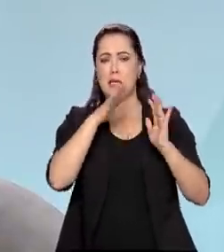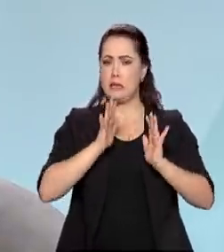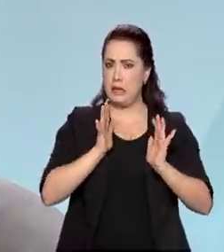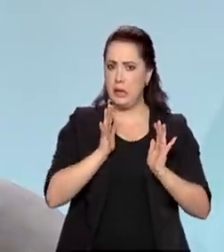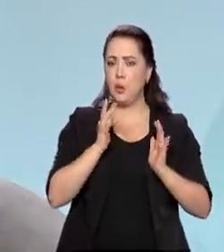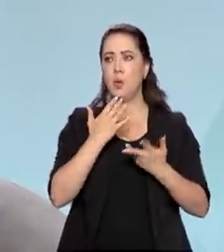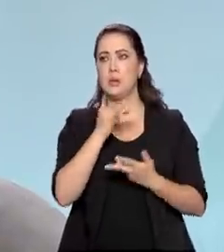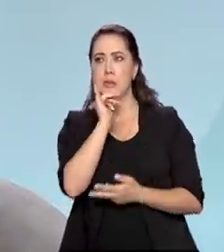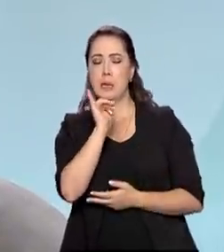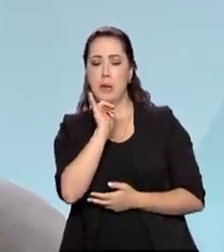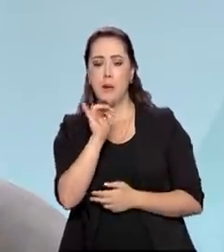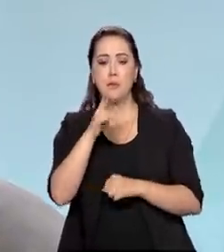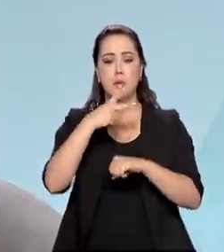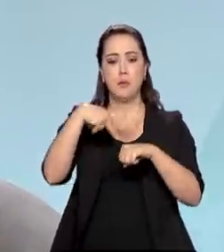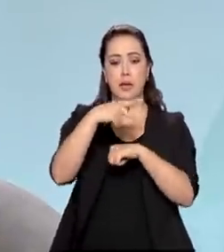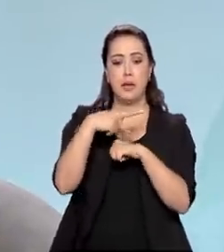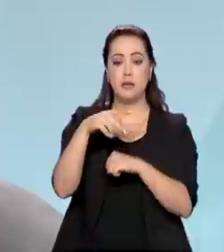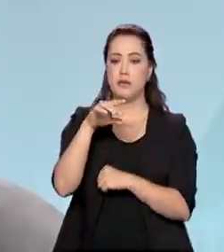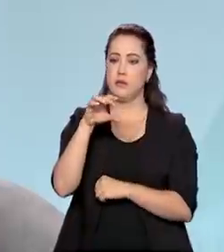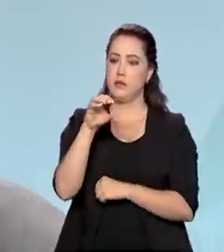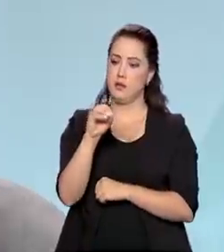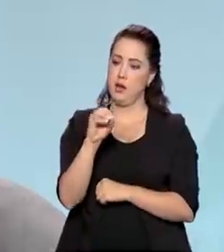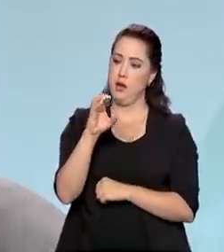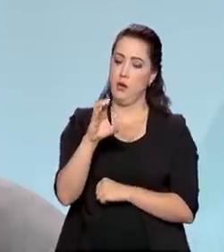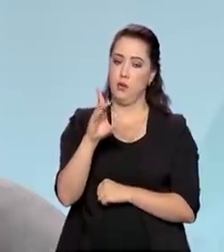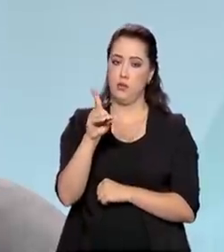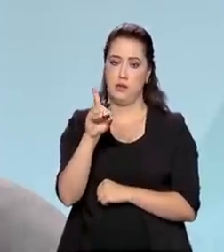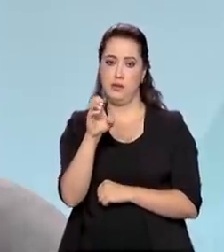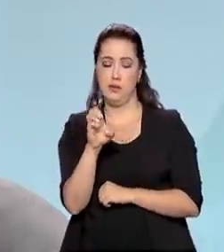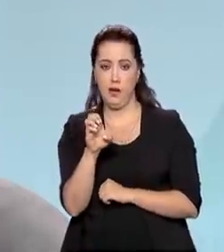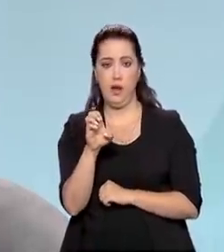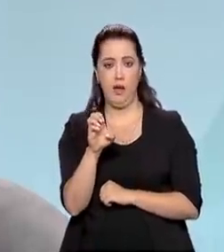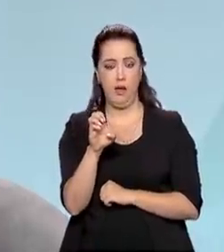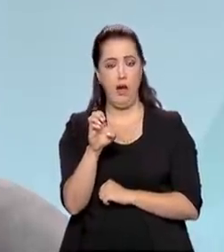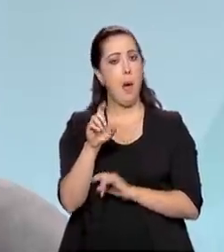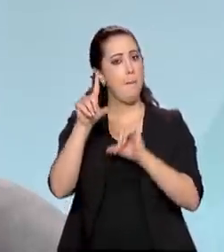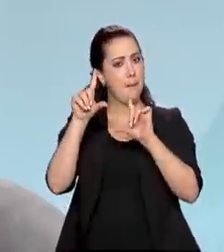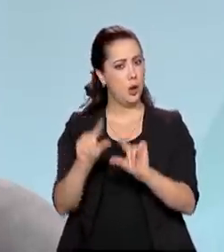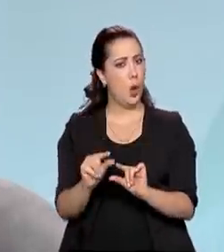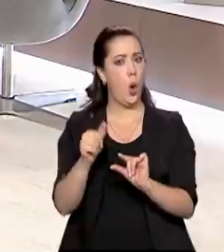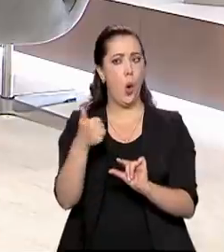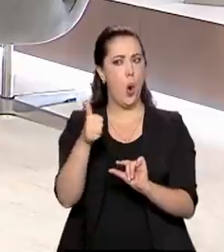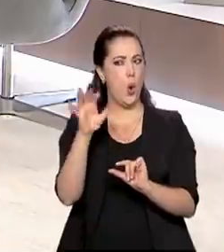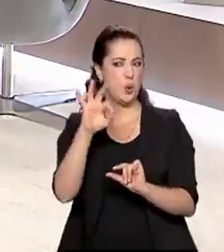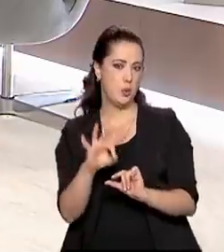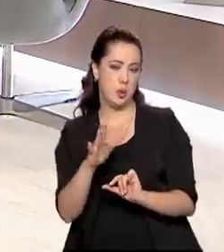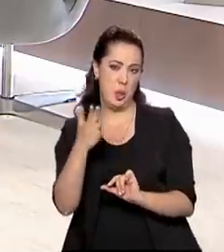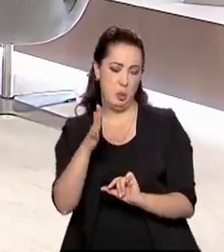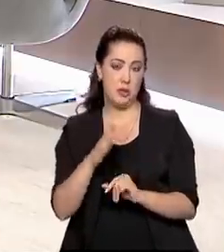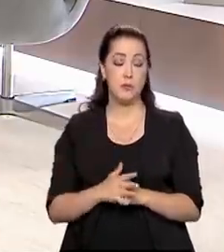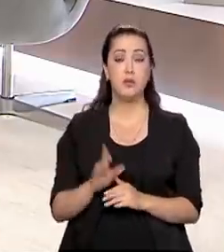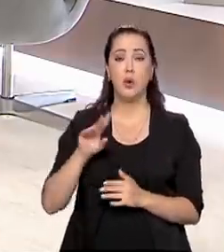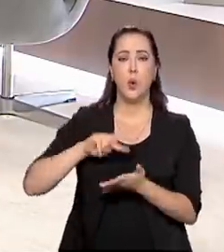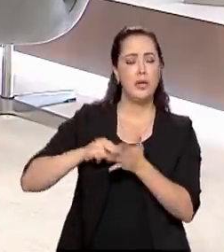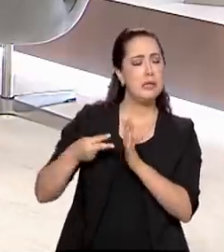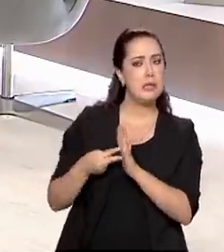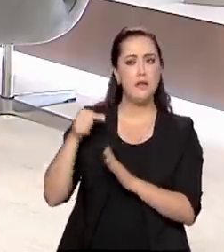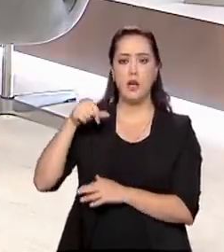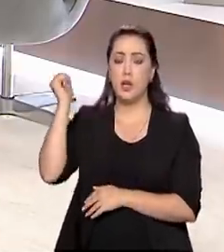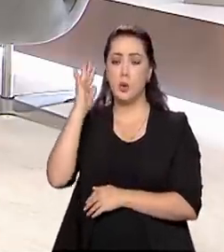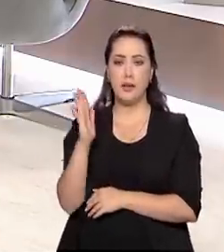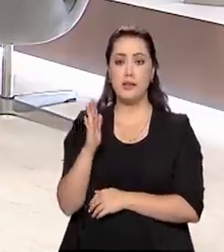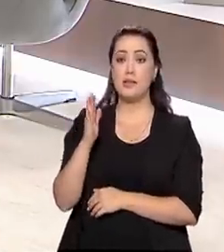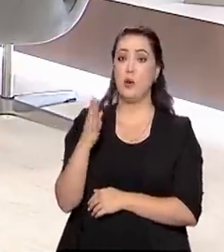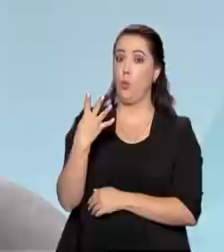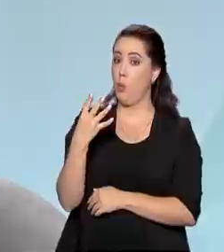exemplo, os países que fazem parte da OCDE, essa participação ainda é menor, é 11%. E o que significa 48% de